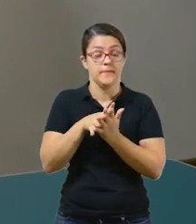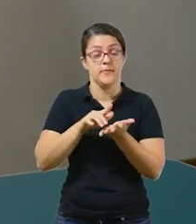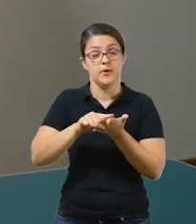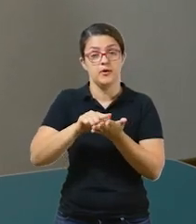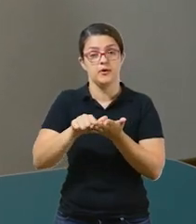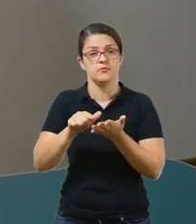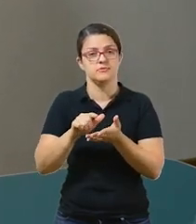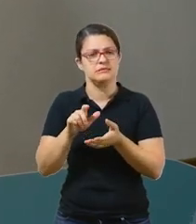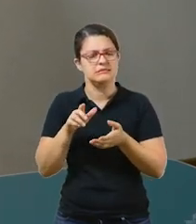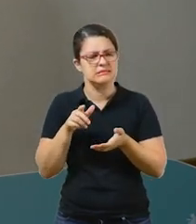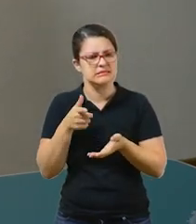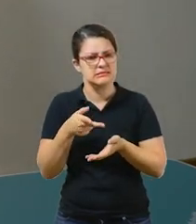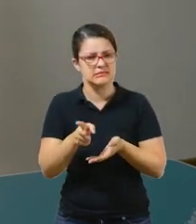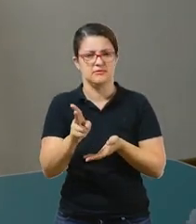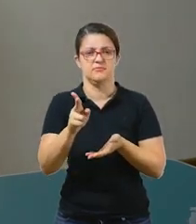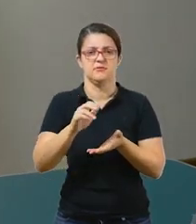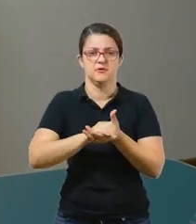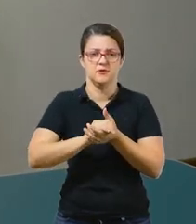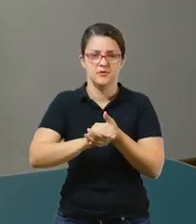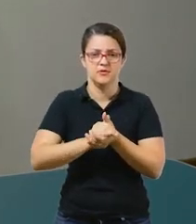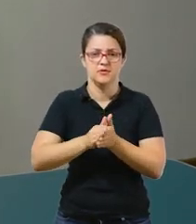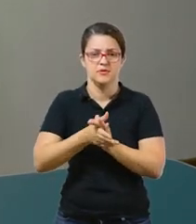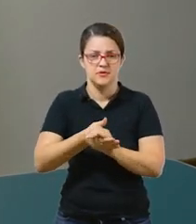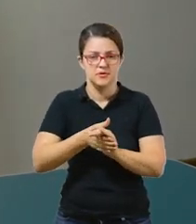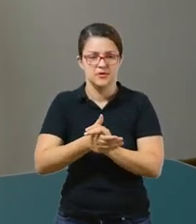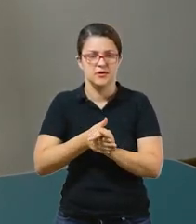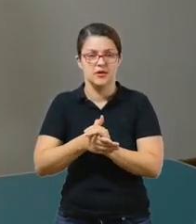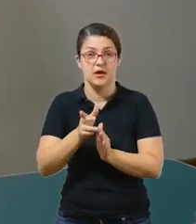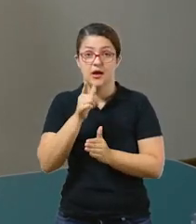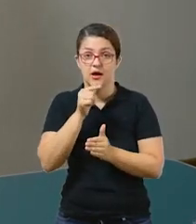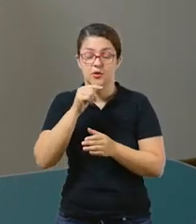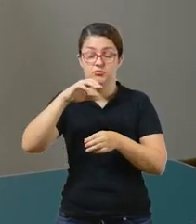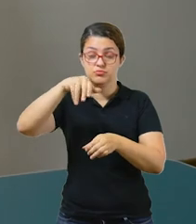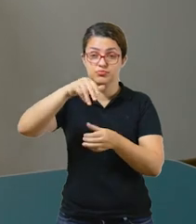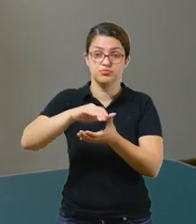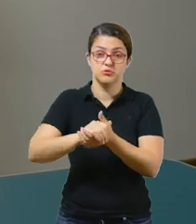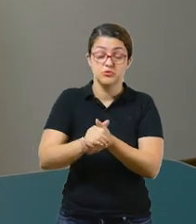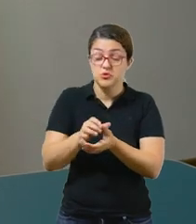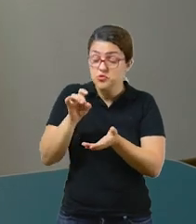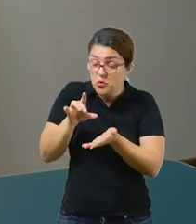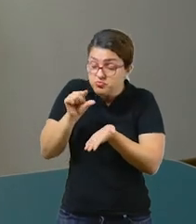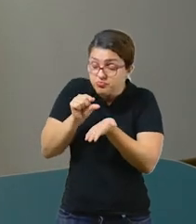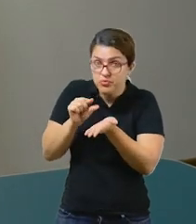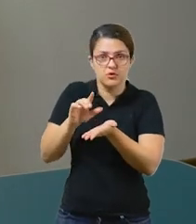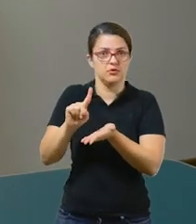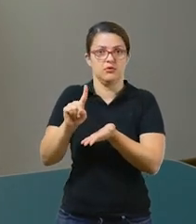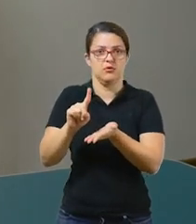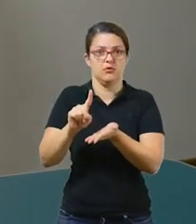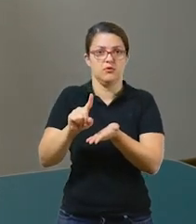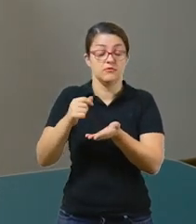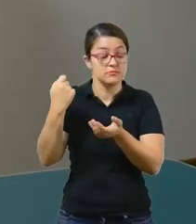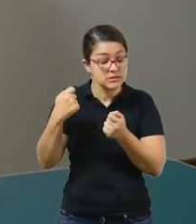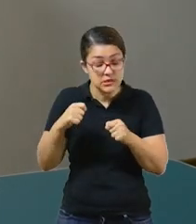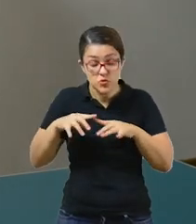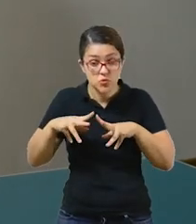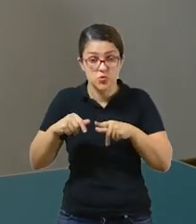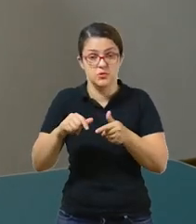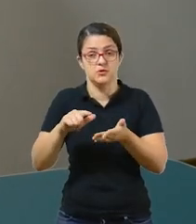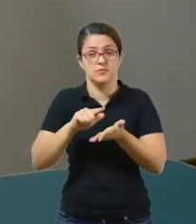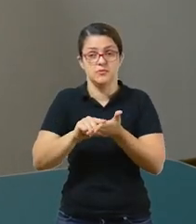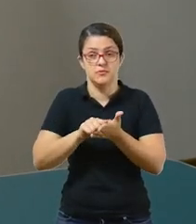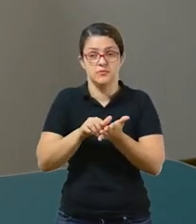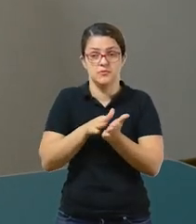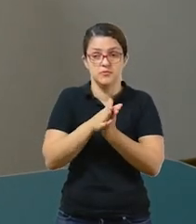Sempre com água e sabão e sabão em abundância, ok? Nada de por só um pouquinho, porque você vai precisar higienizar toda a mão.